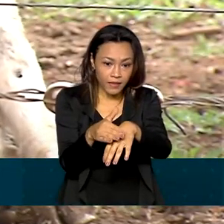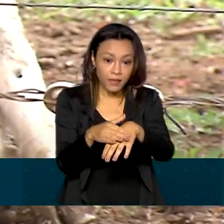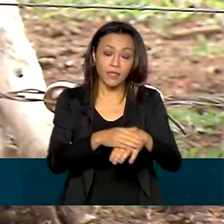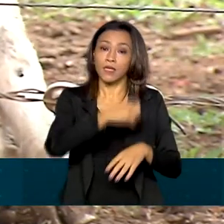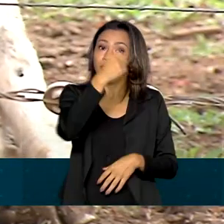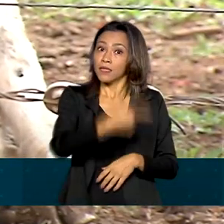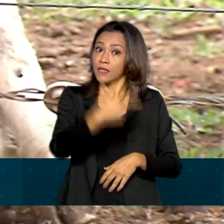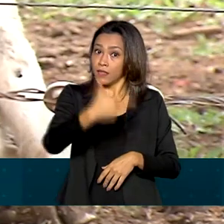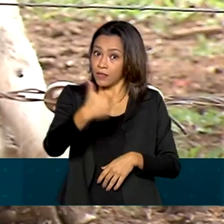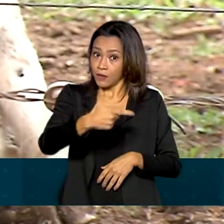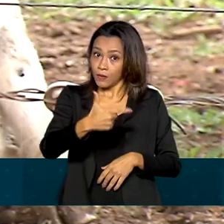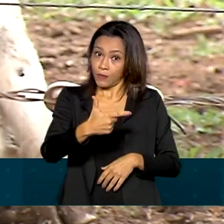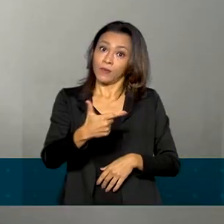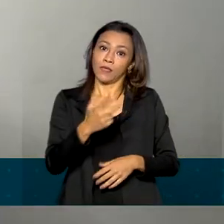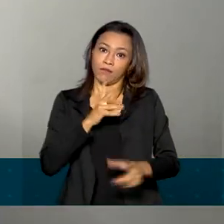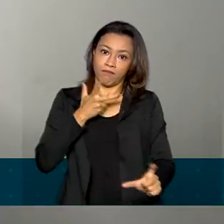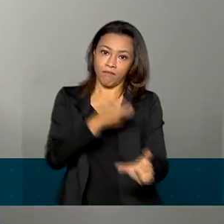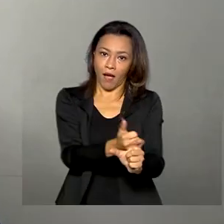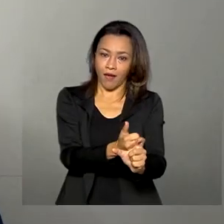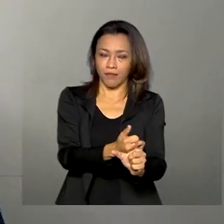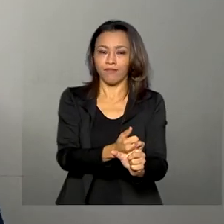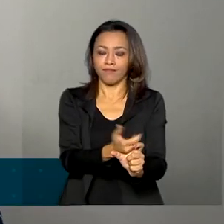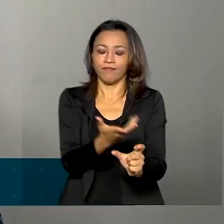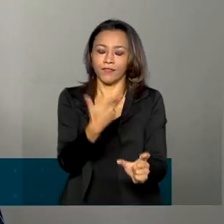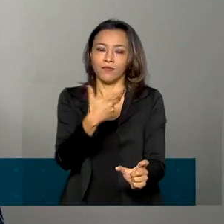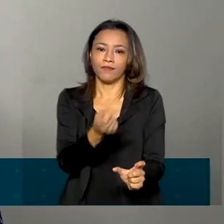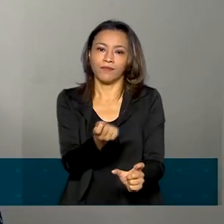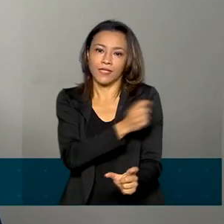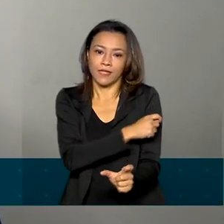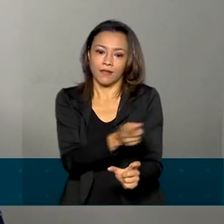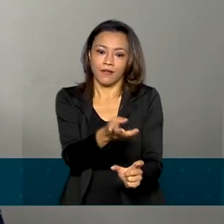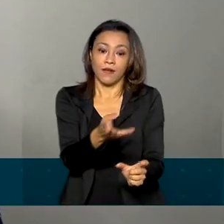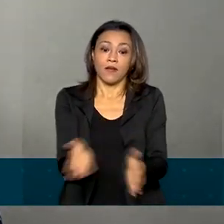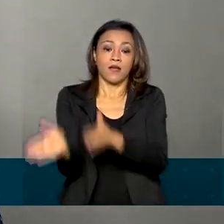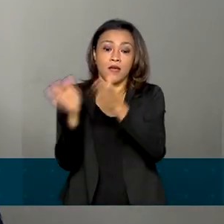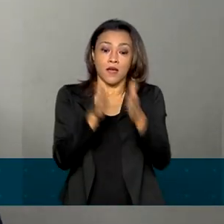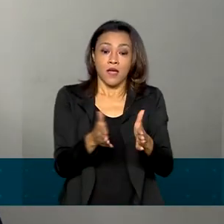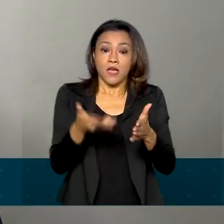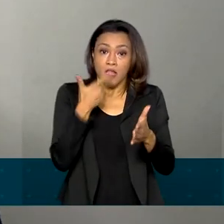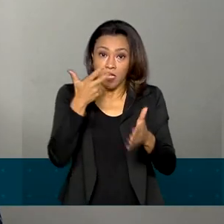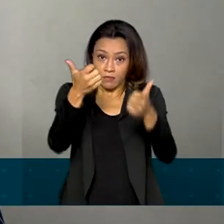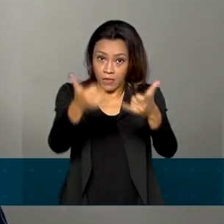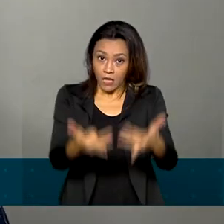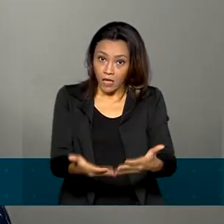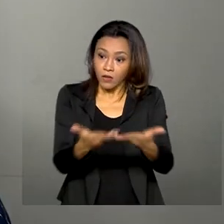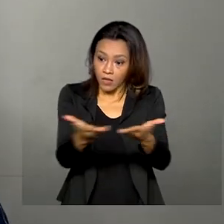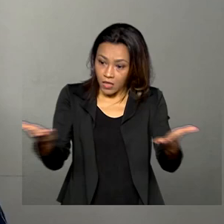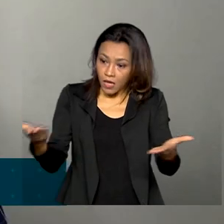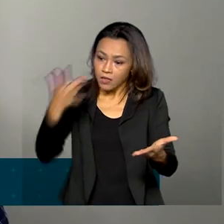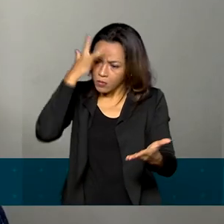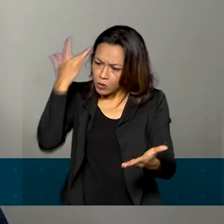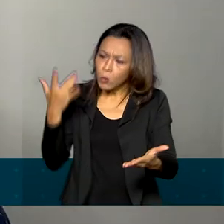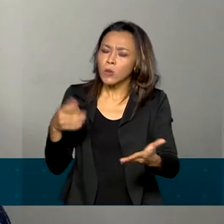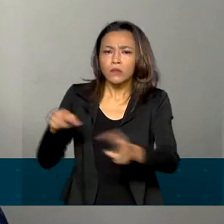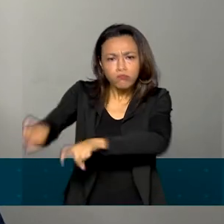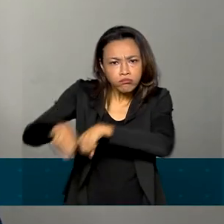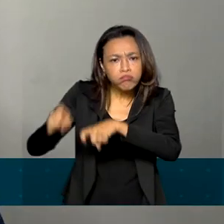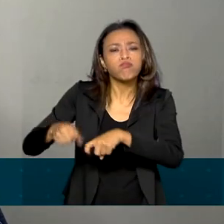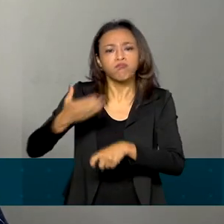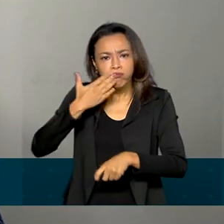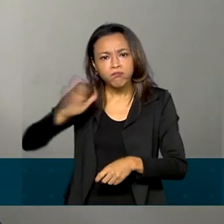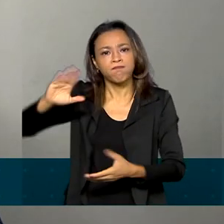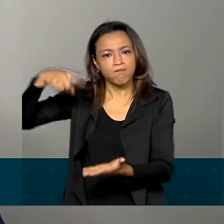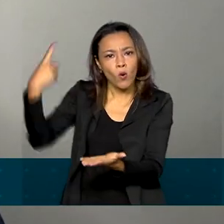segunda etapa da campanha de vacinação. Os produtores fizeram, se comprometeram e realizaram a vacinação e a gente manteve uma